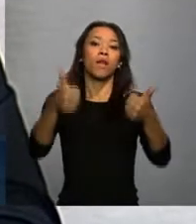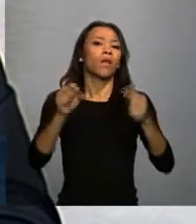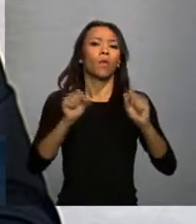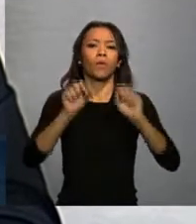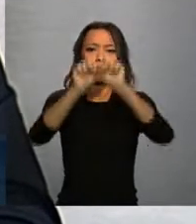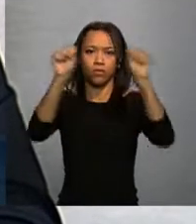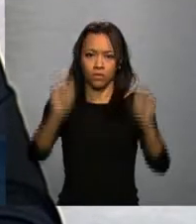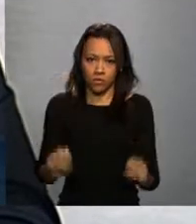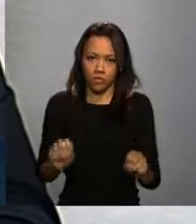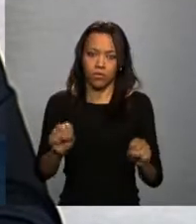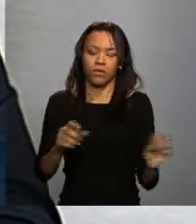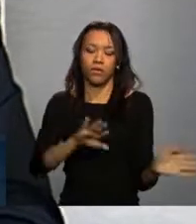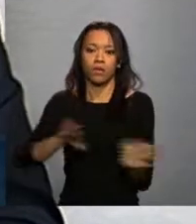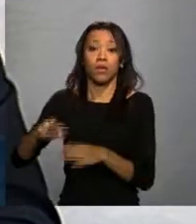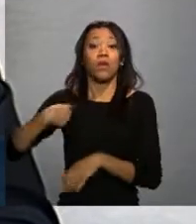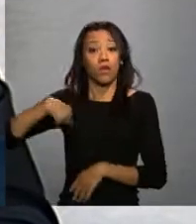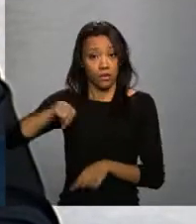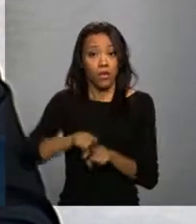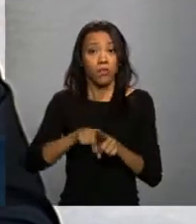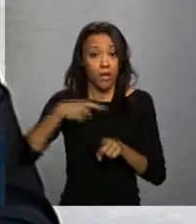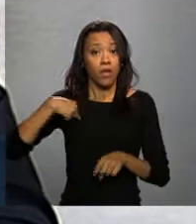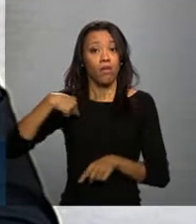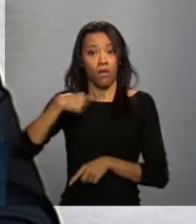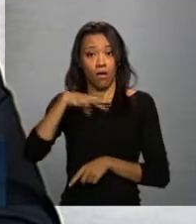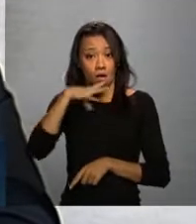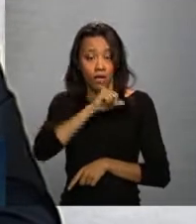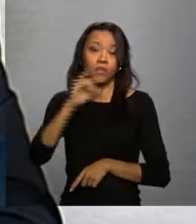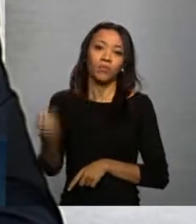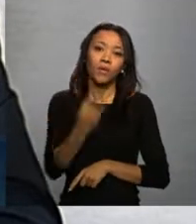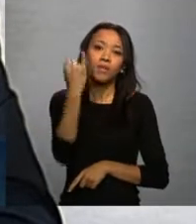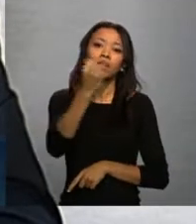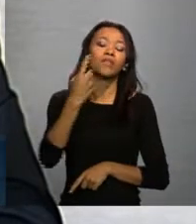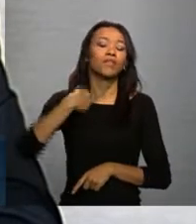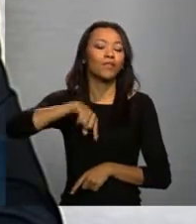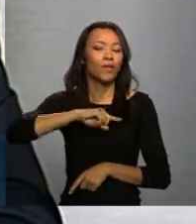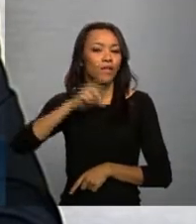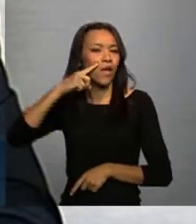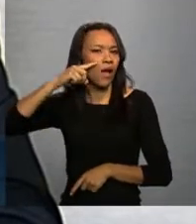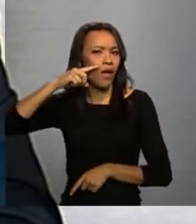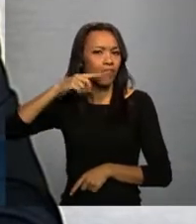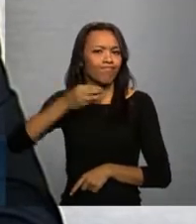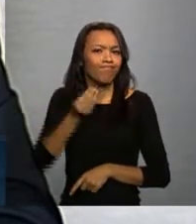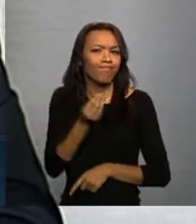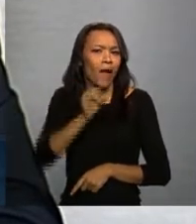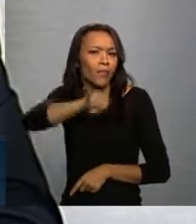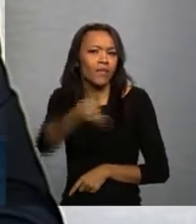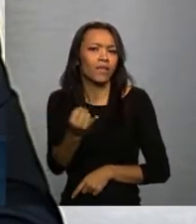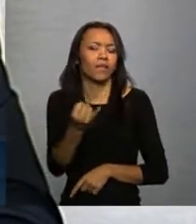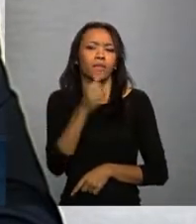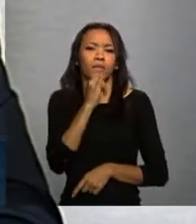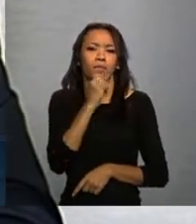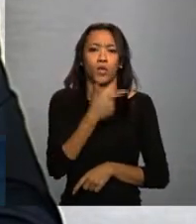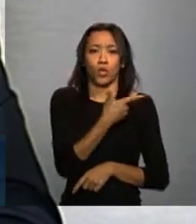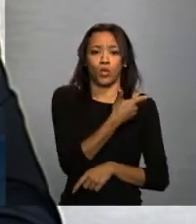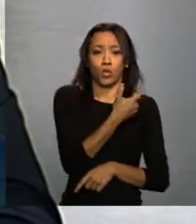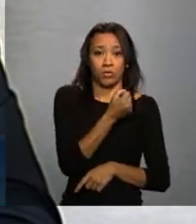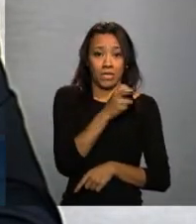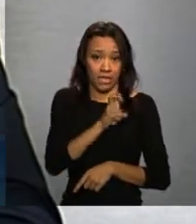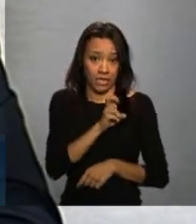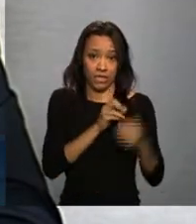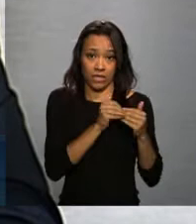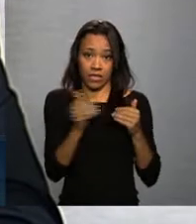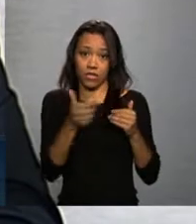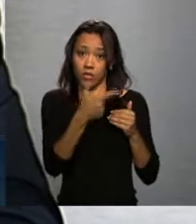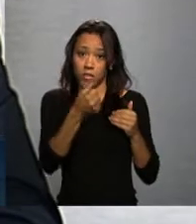acho muito importante que a gente também mantenha essa pegada, está certo? Entre 2015 e 2016, nós